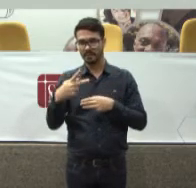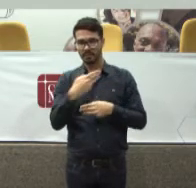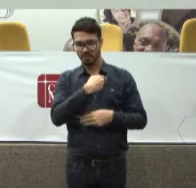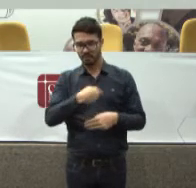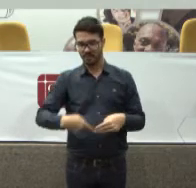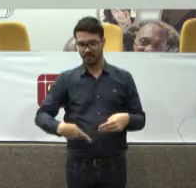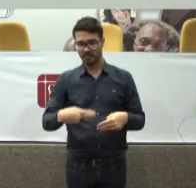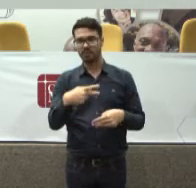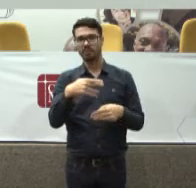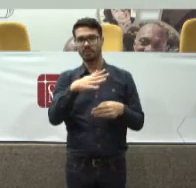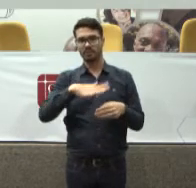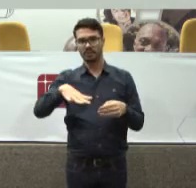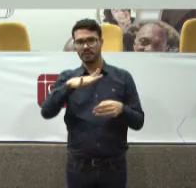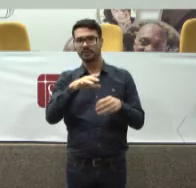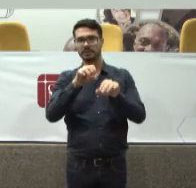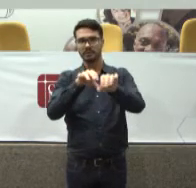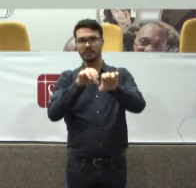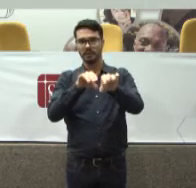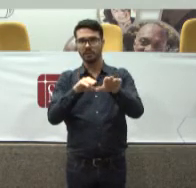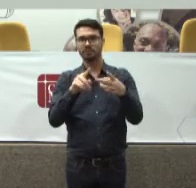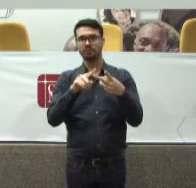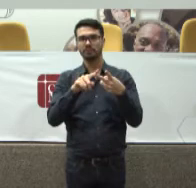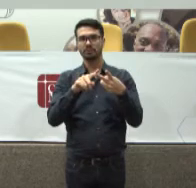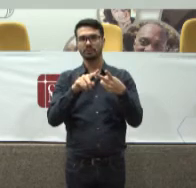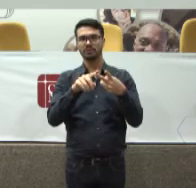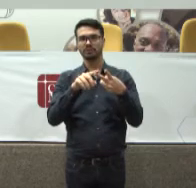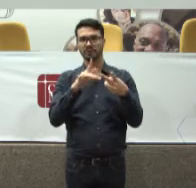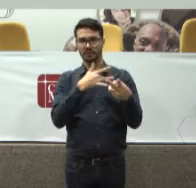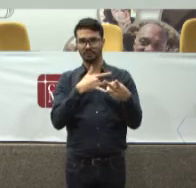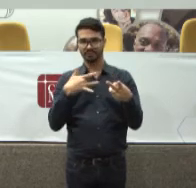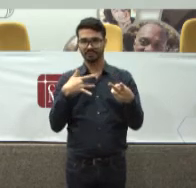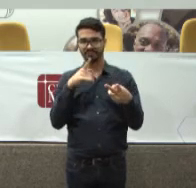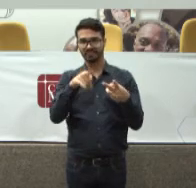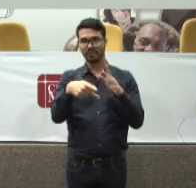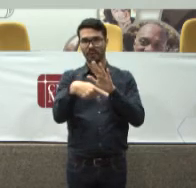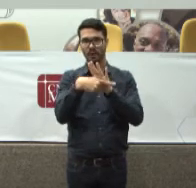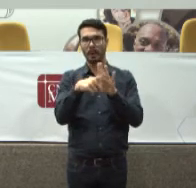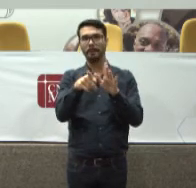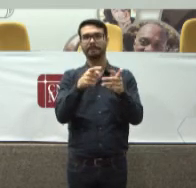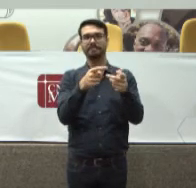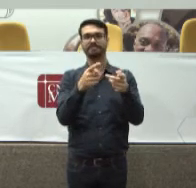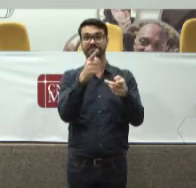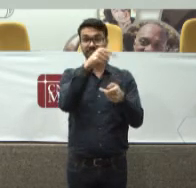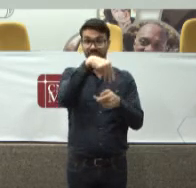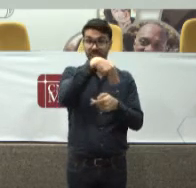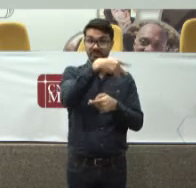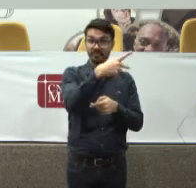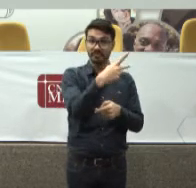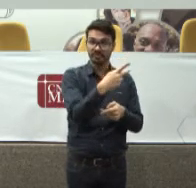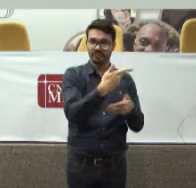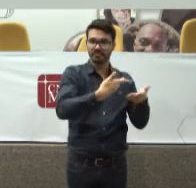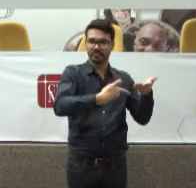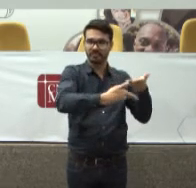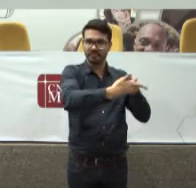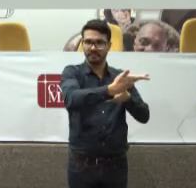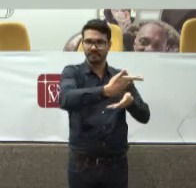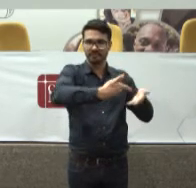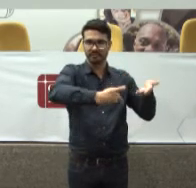Da saúde Da educação E qualquer outra questão Ele é um agente Negociador Ele é um agente